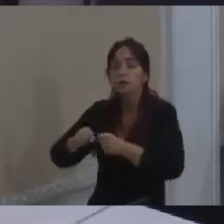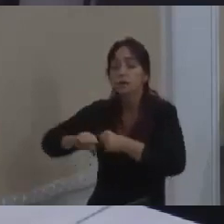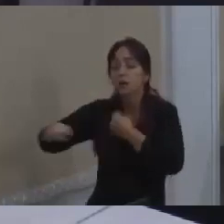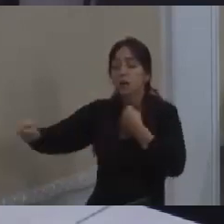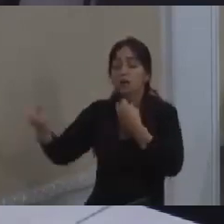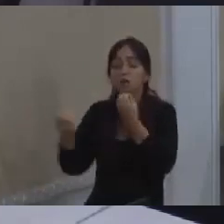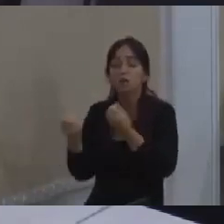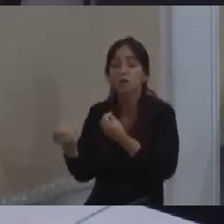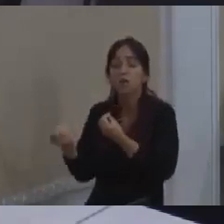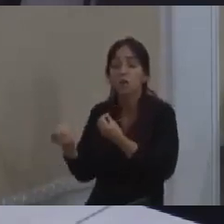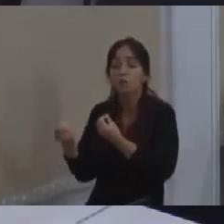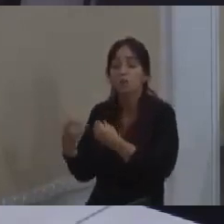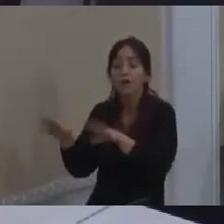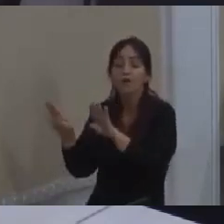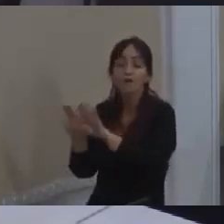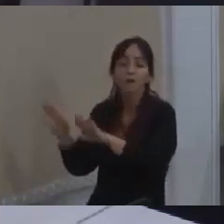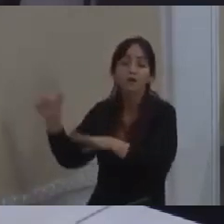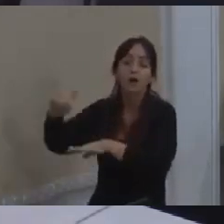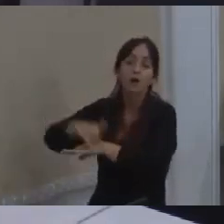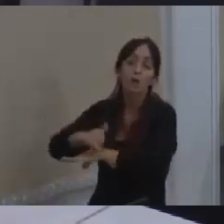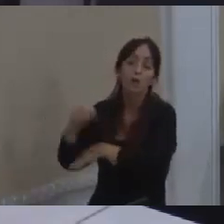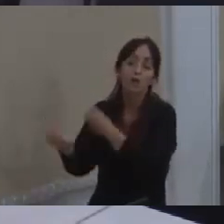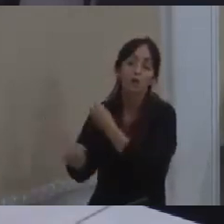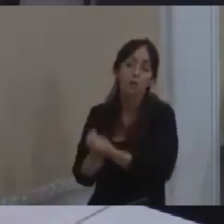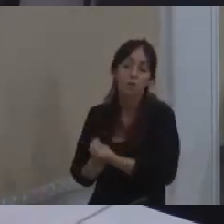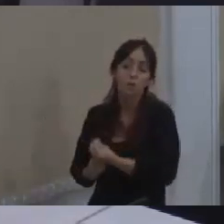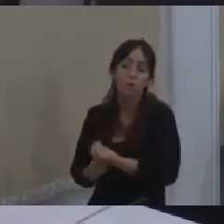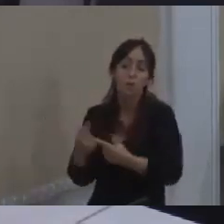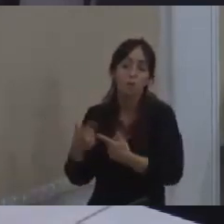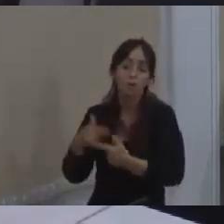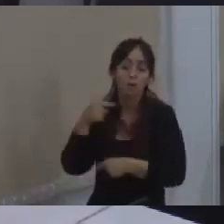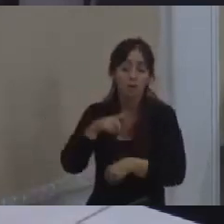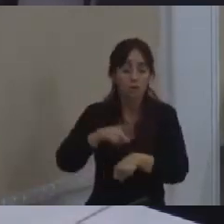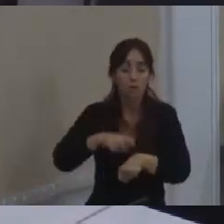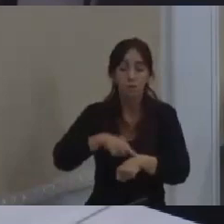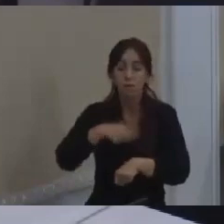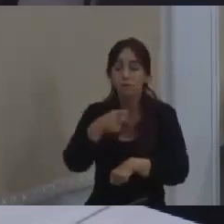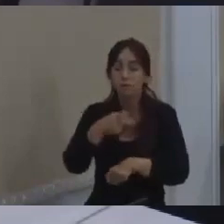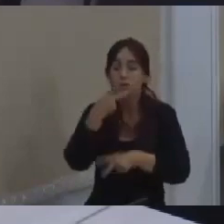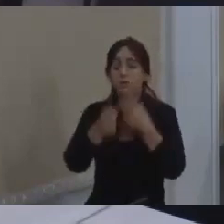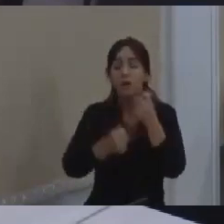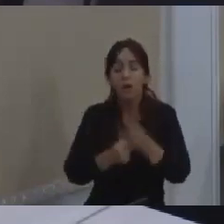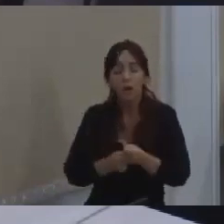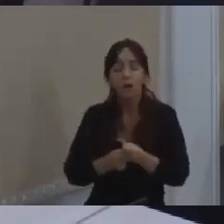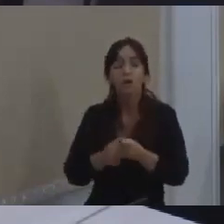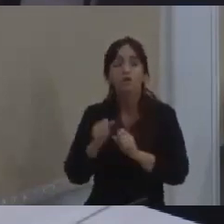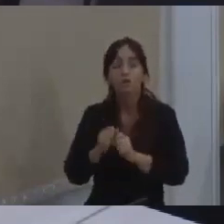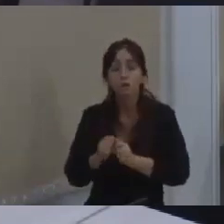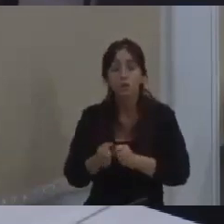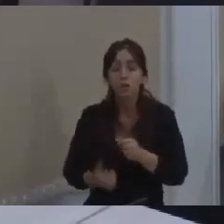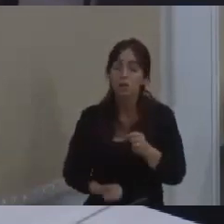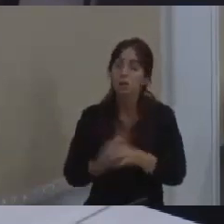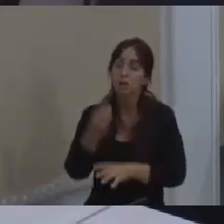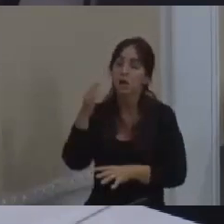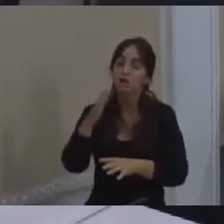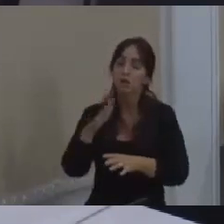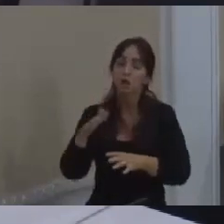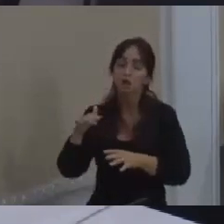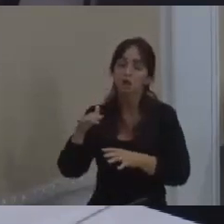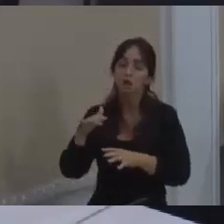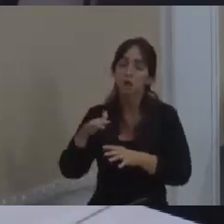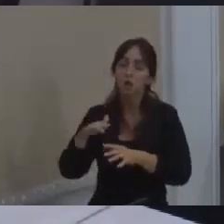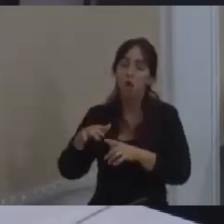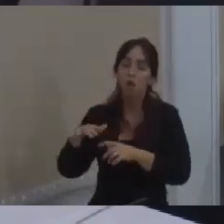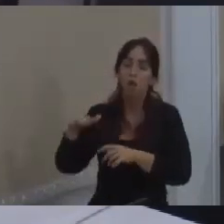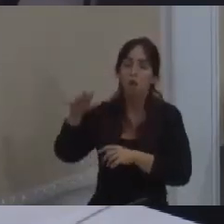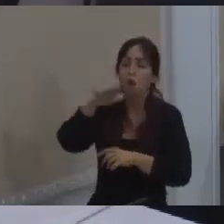Não se fecha um aeroporto no momento que você está falando de uma geração de drones de desenvolvimento da aviação num